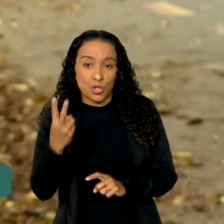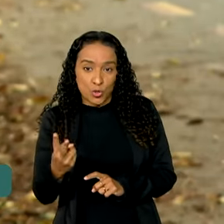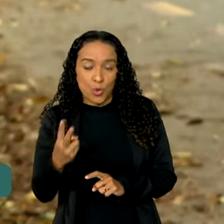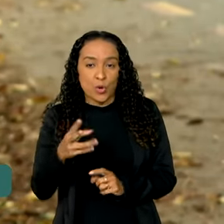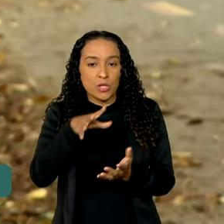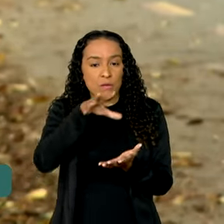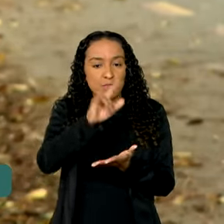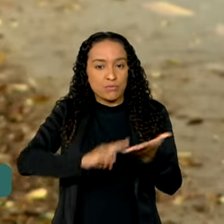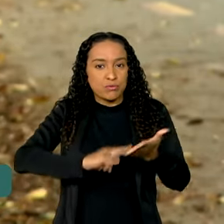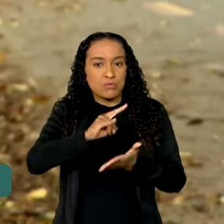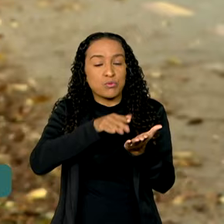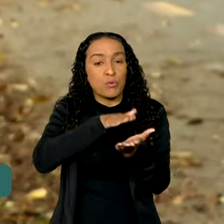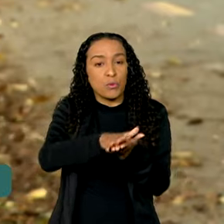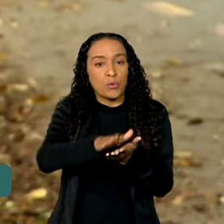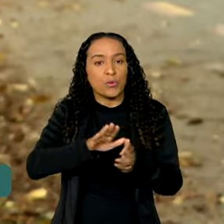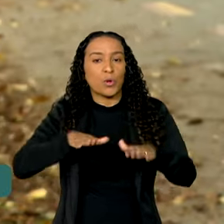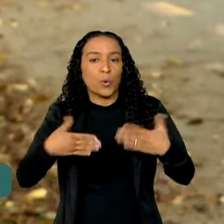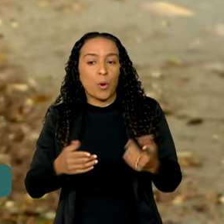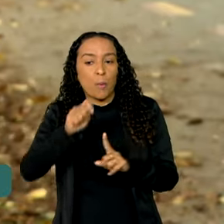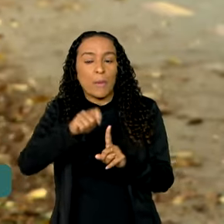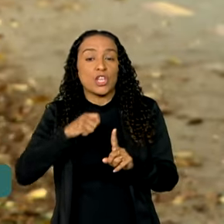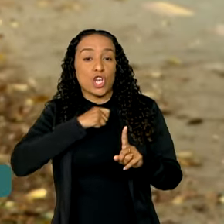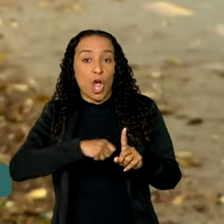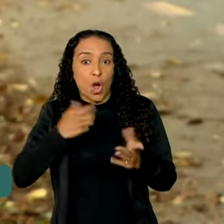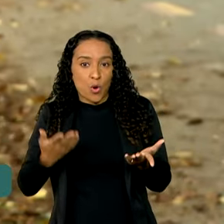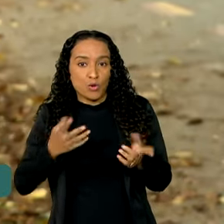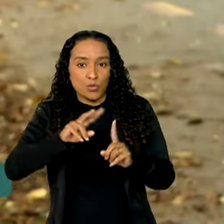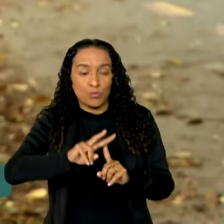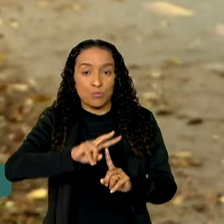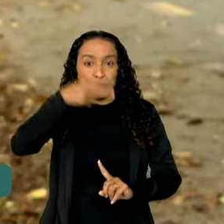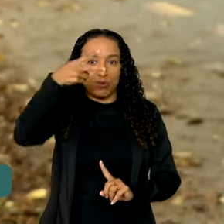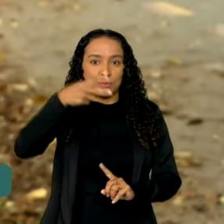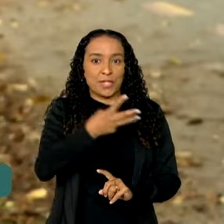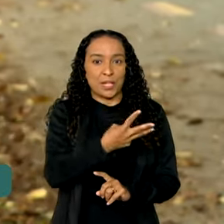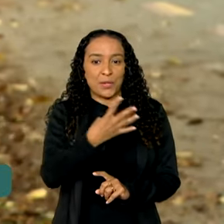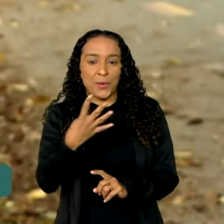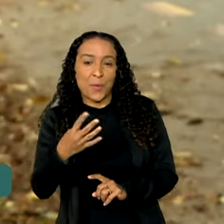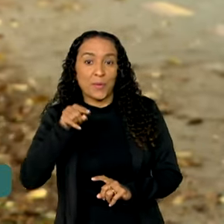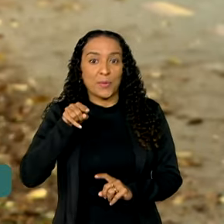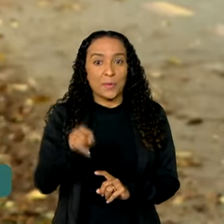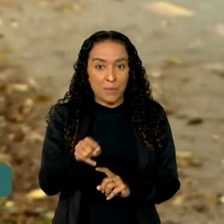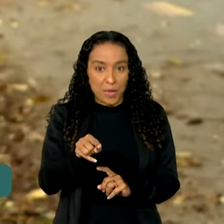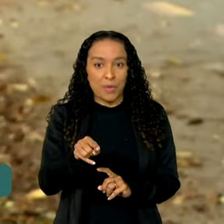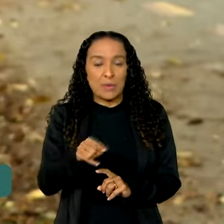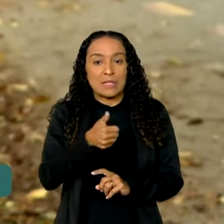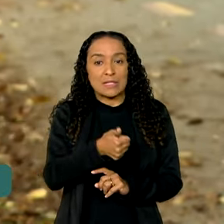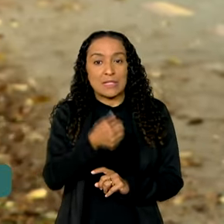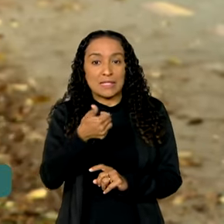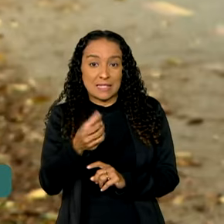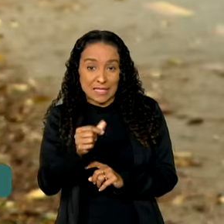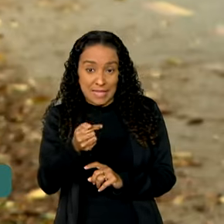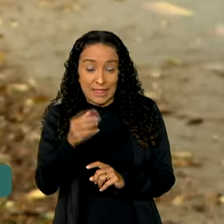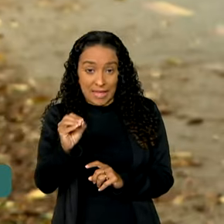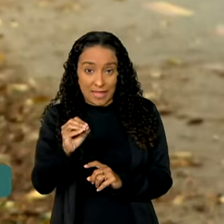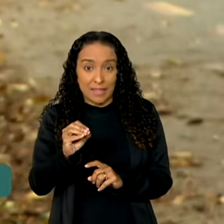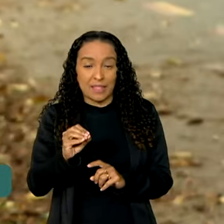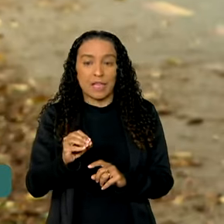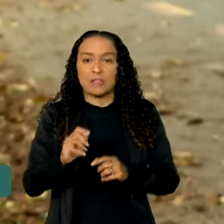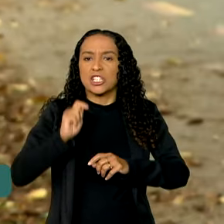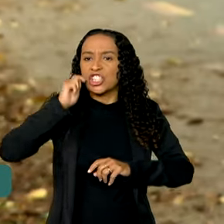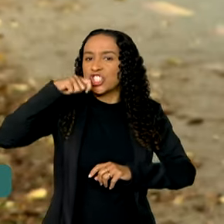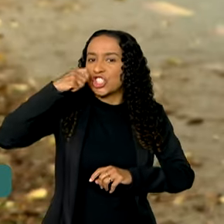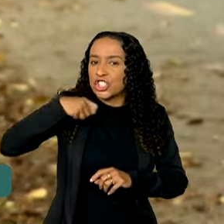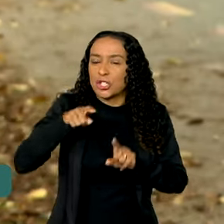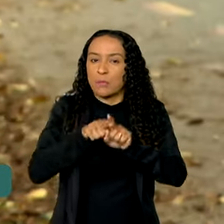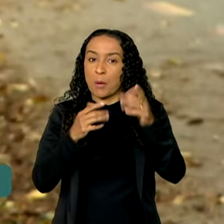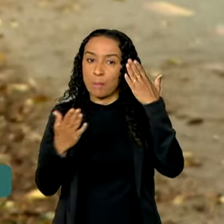recibos emitidos, enquanto em agosto, esse número saltou para 34.170. Odontólogos